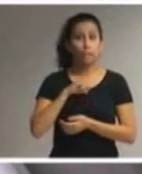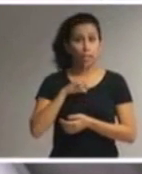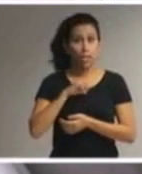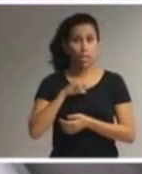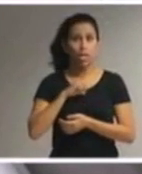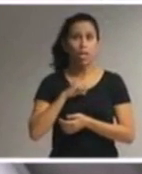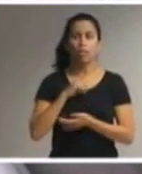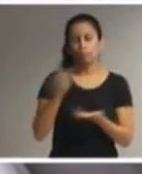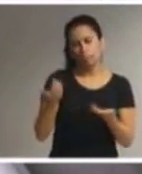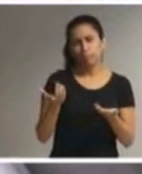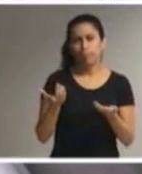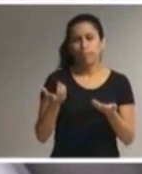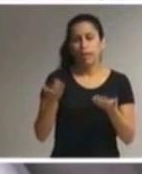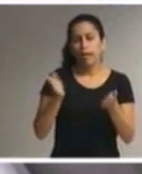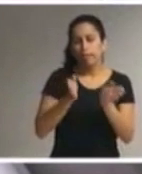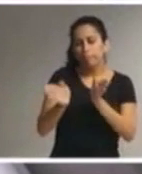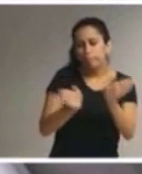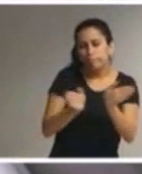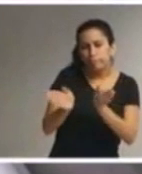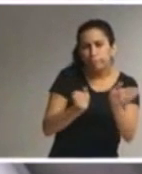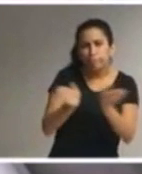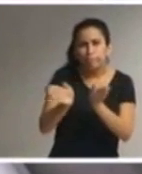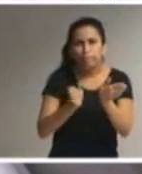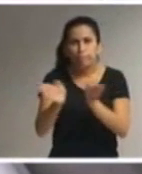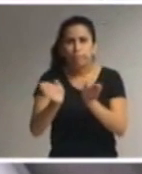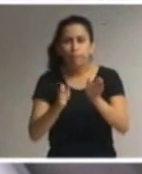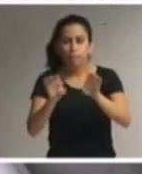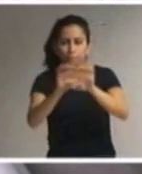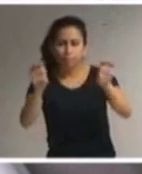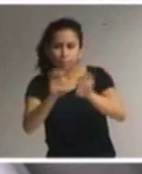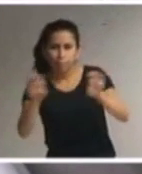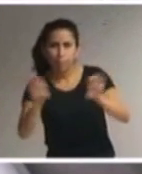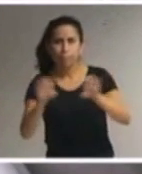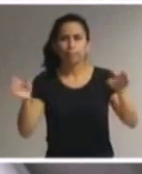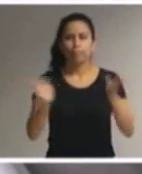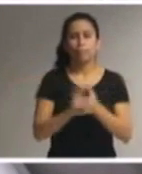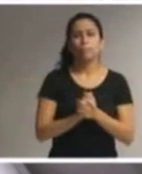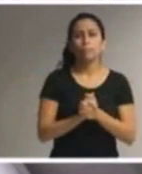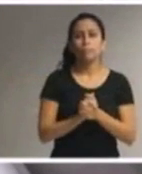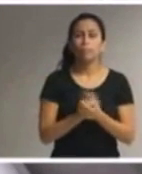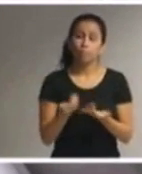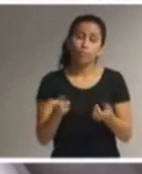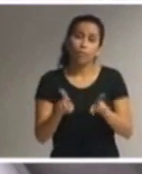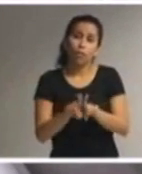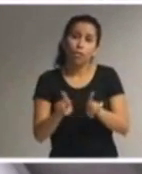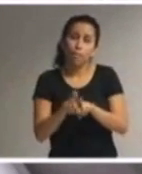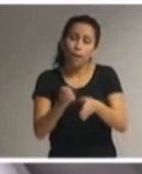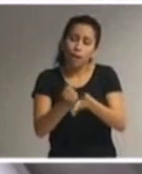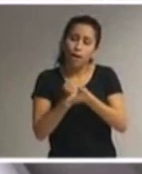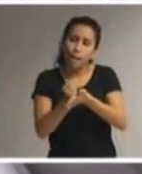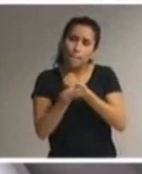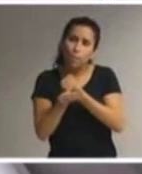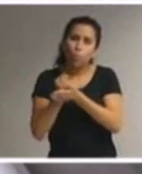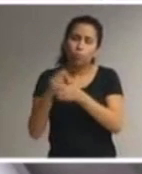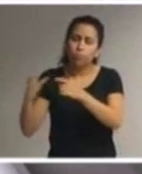acessibilidade arquitetônica e na comunicação, e até apoios individualizados, em alguns casos, em atenção